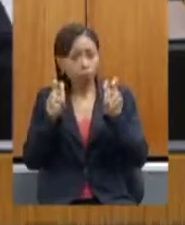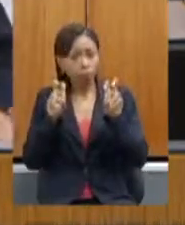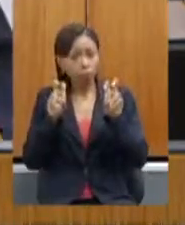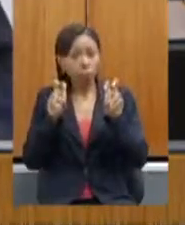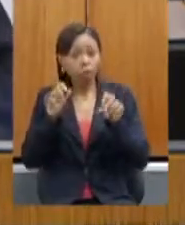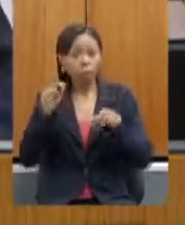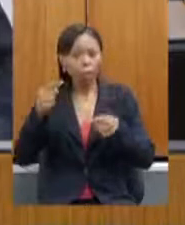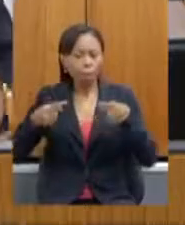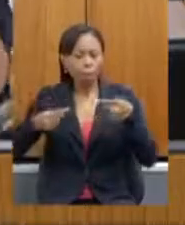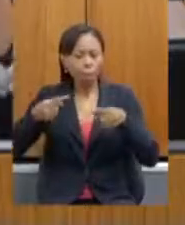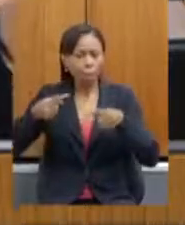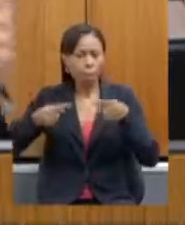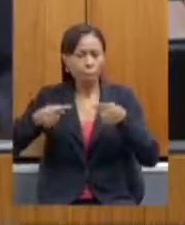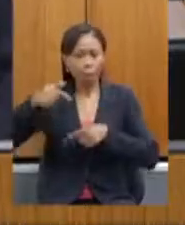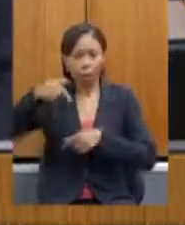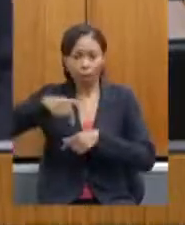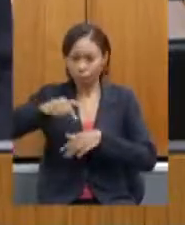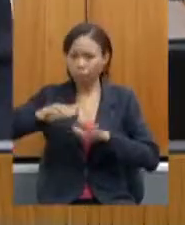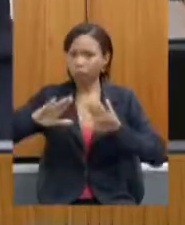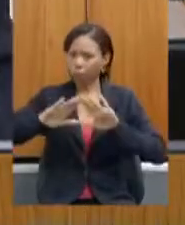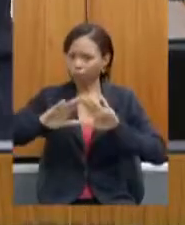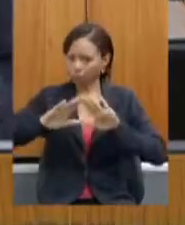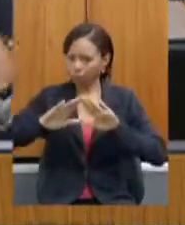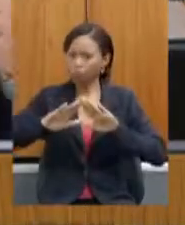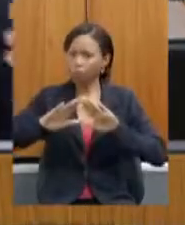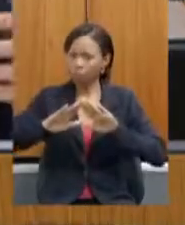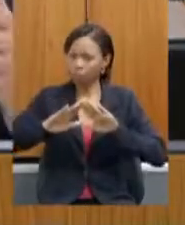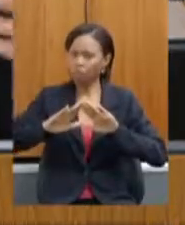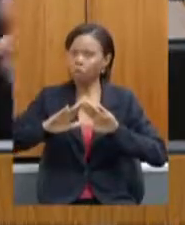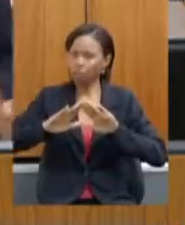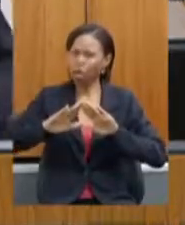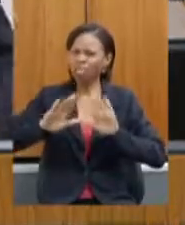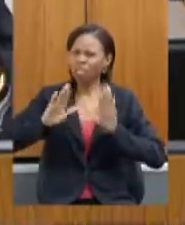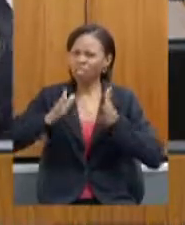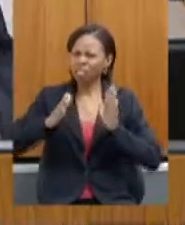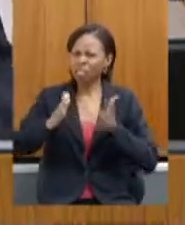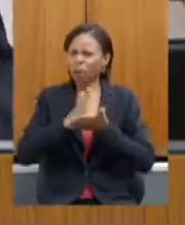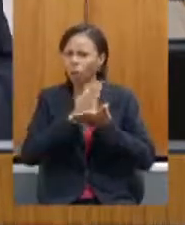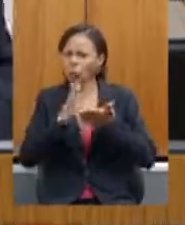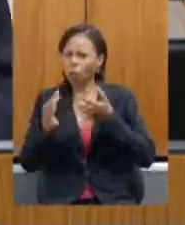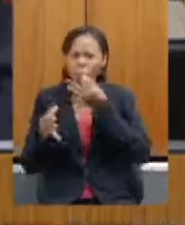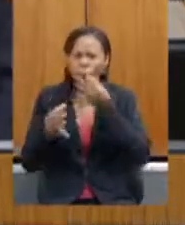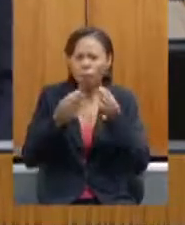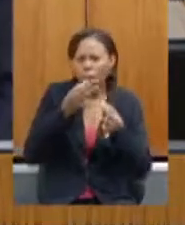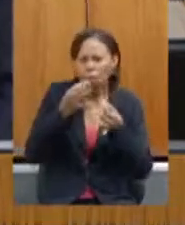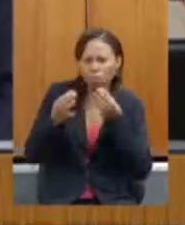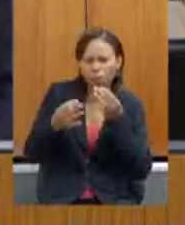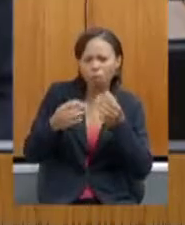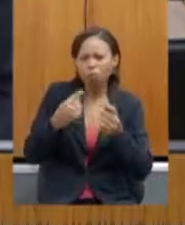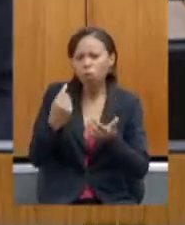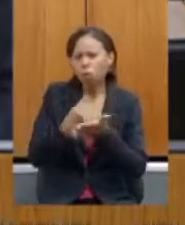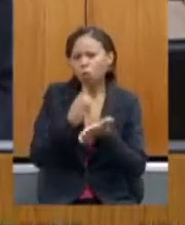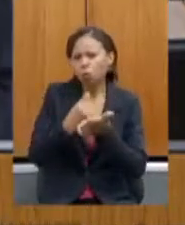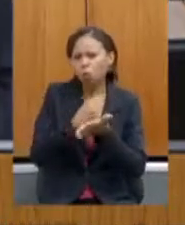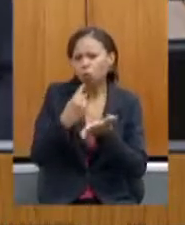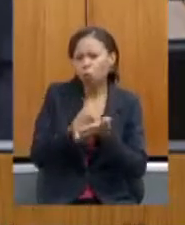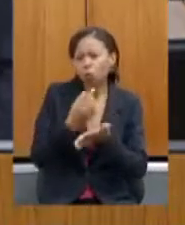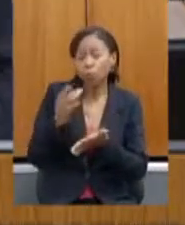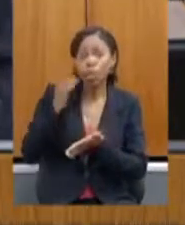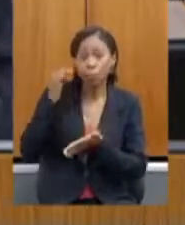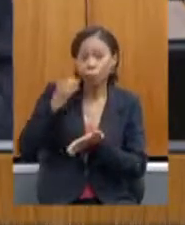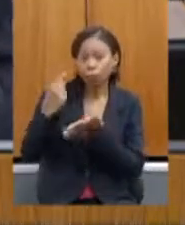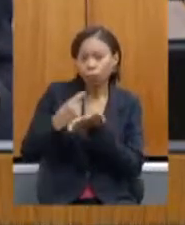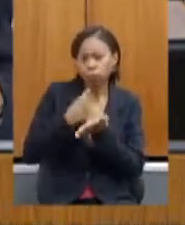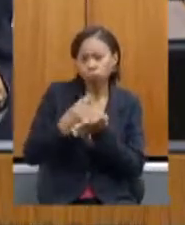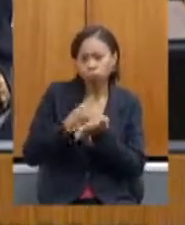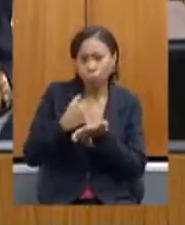discutido nessa casa isso já chegaram alguns questionamentos de deputados para mim como presidente da comissão eu